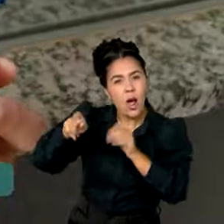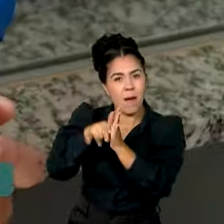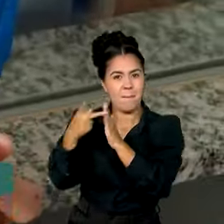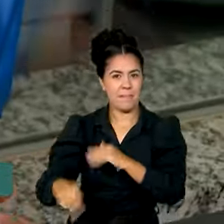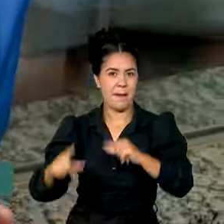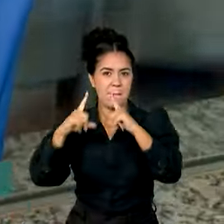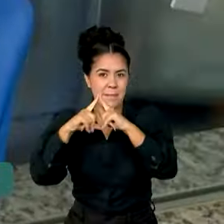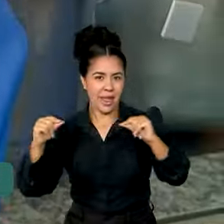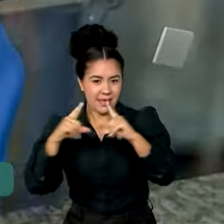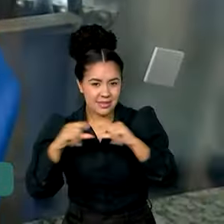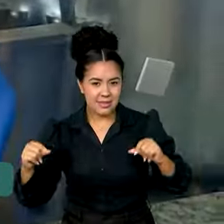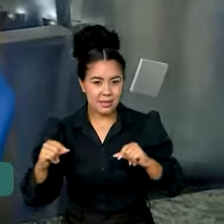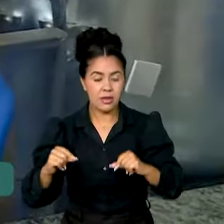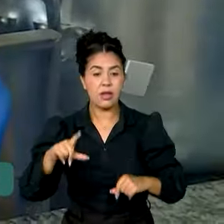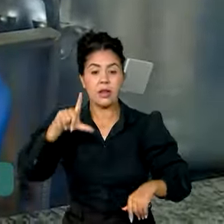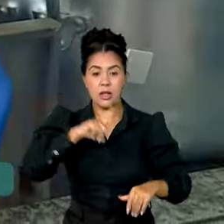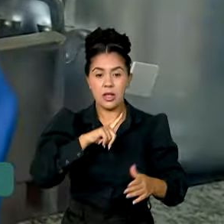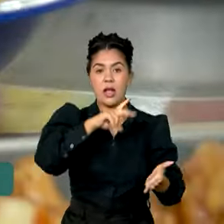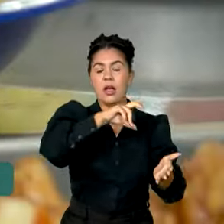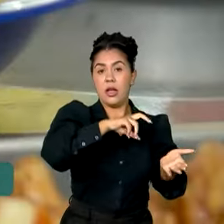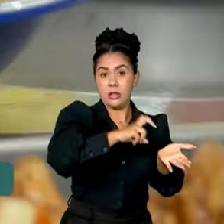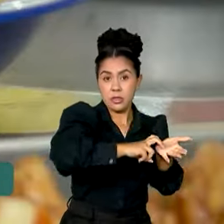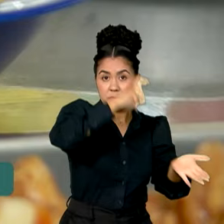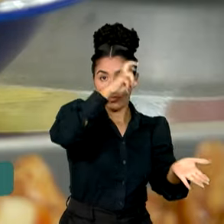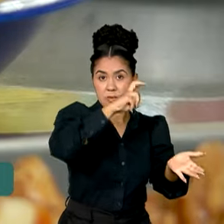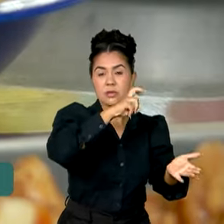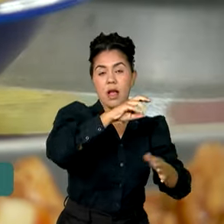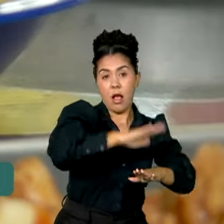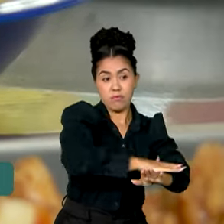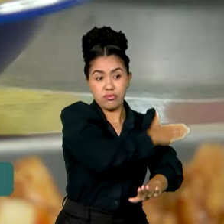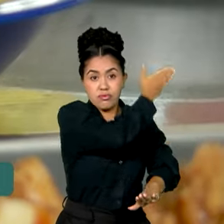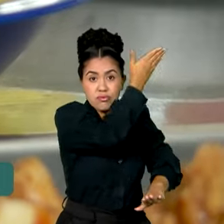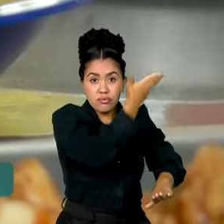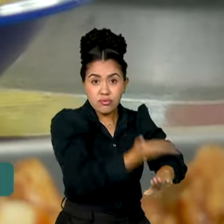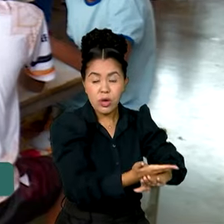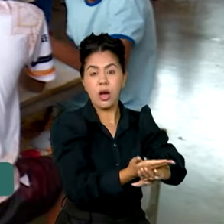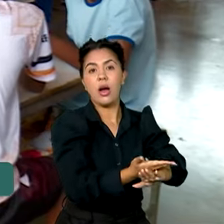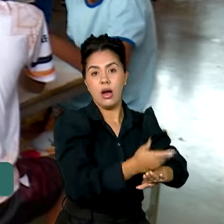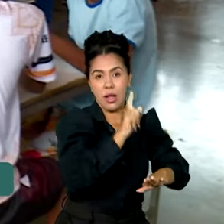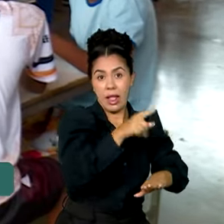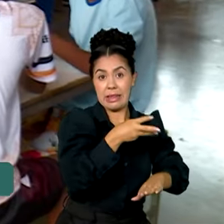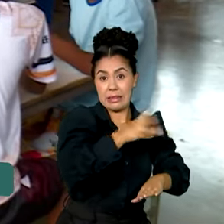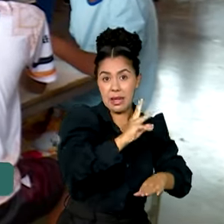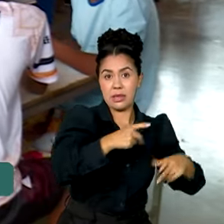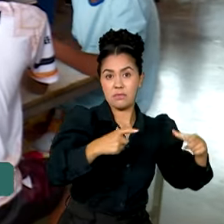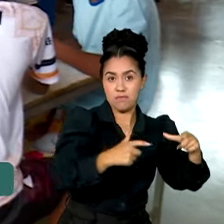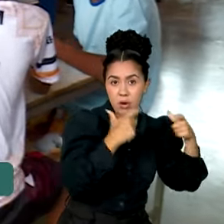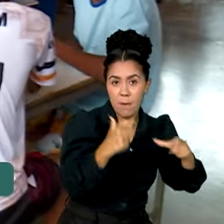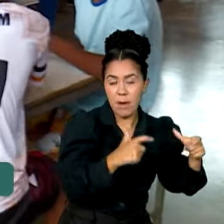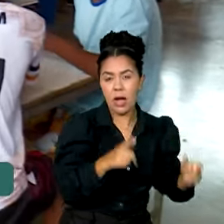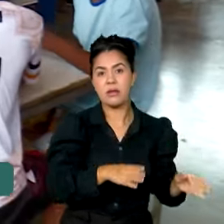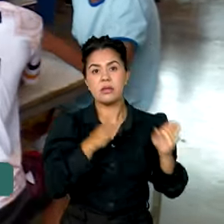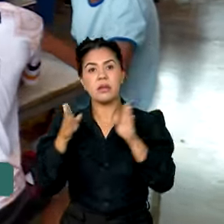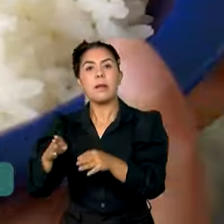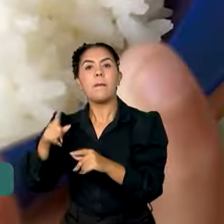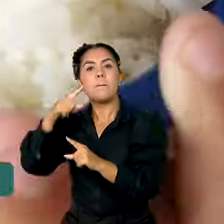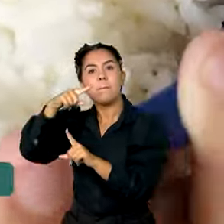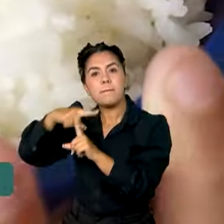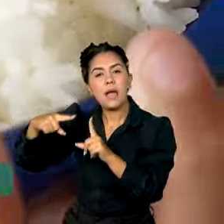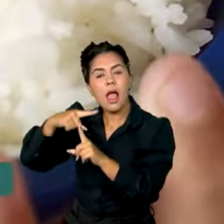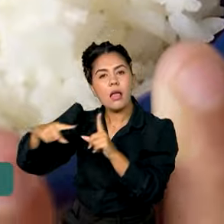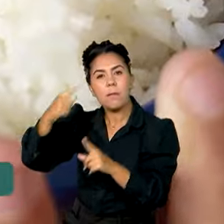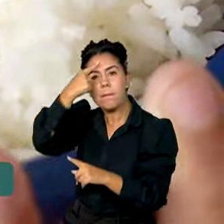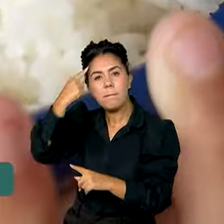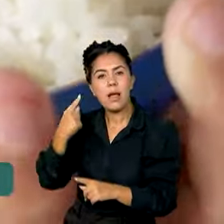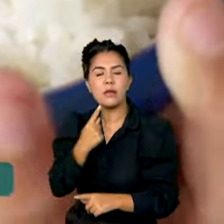Três para alunos do turno integral e duas para os que estudam meio período. Os 585 estudantes têm